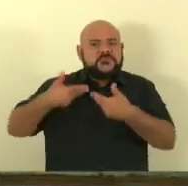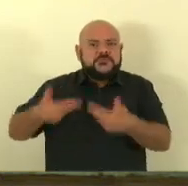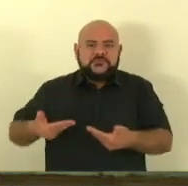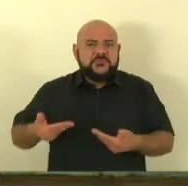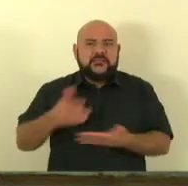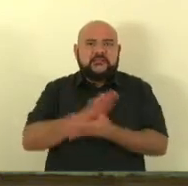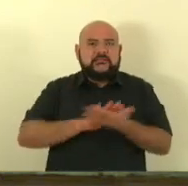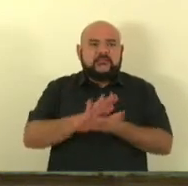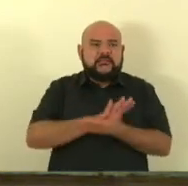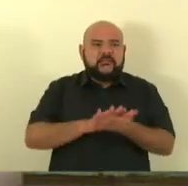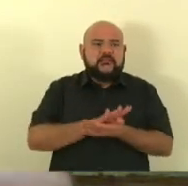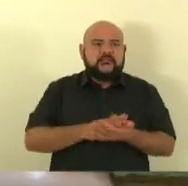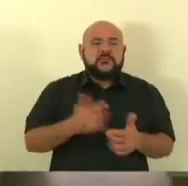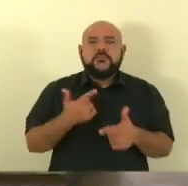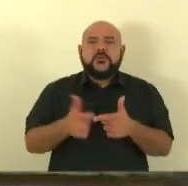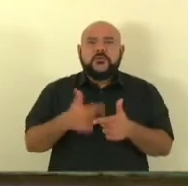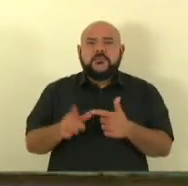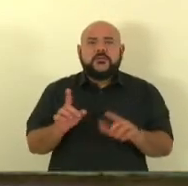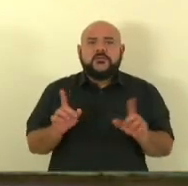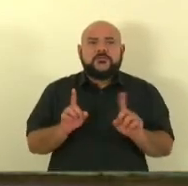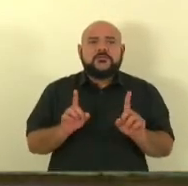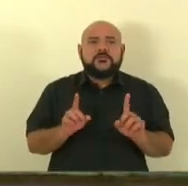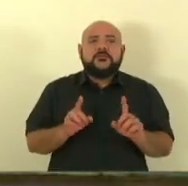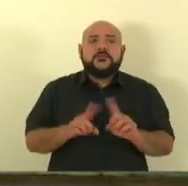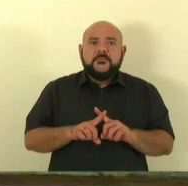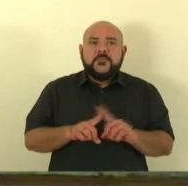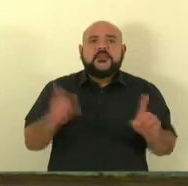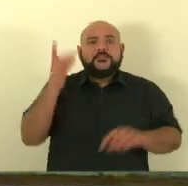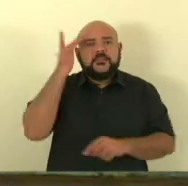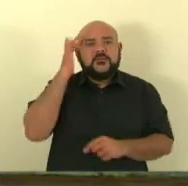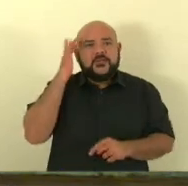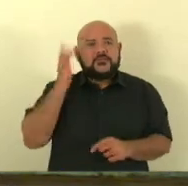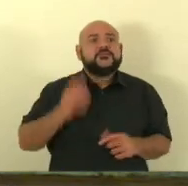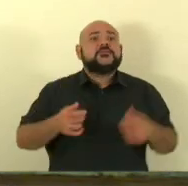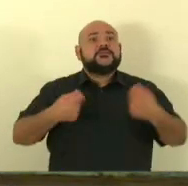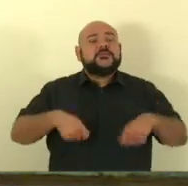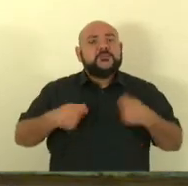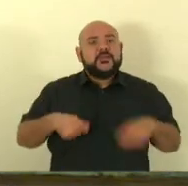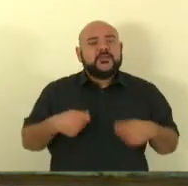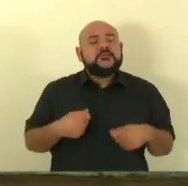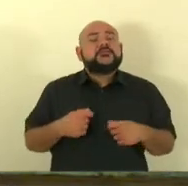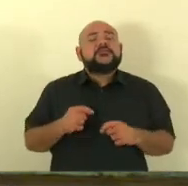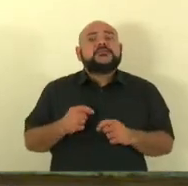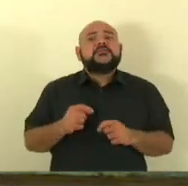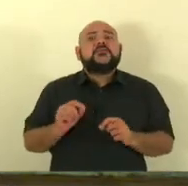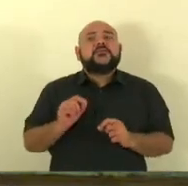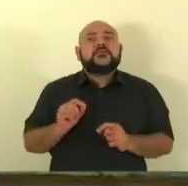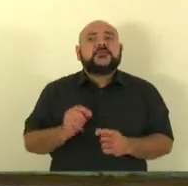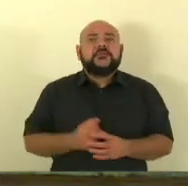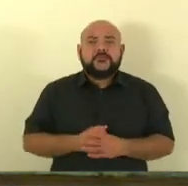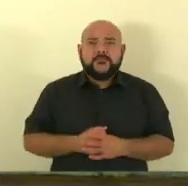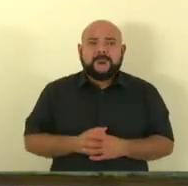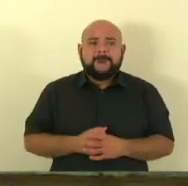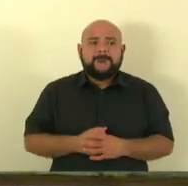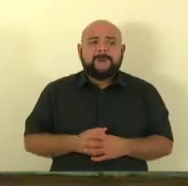não tem problema nenhum mas eu acho o seguinte que tem que tem que ver quem é que tem força